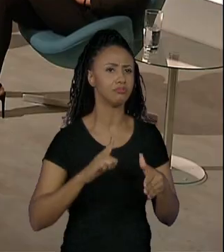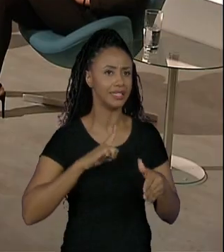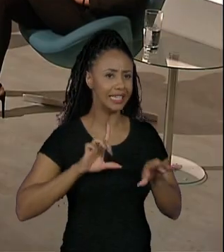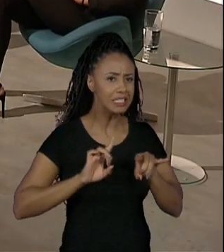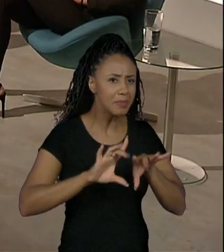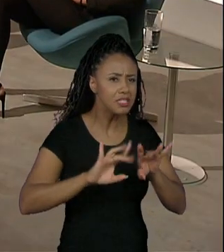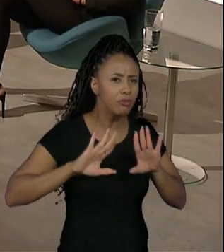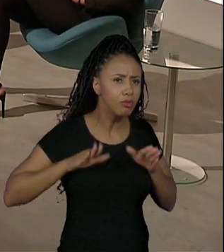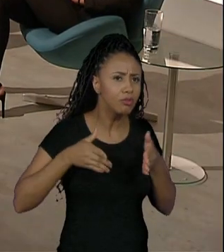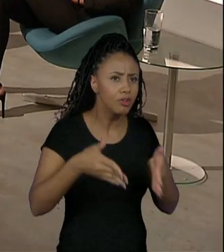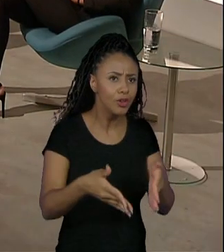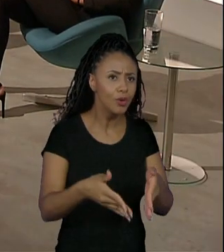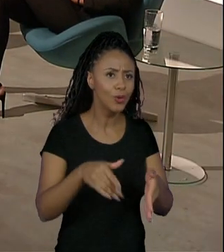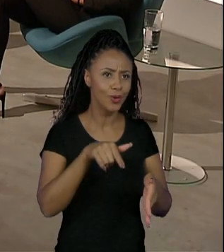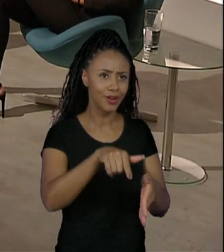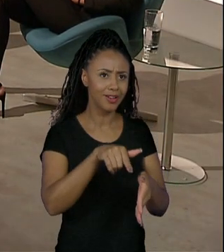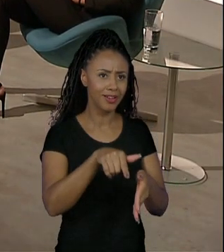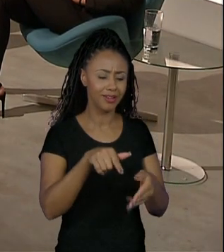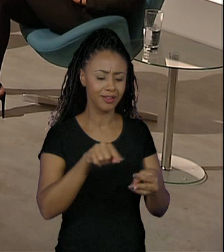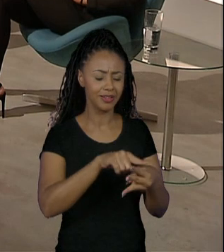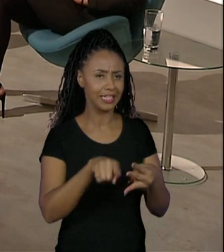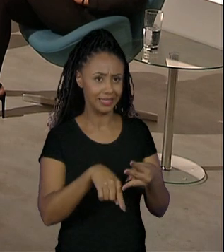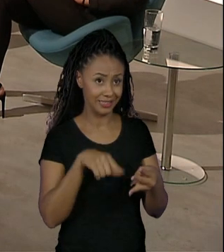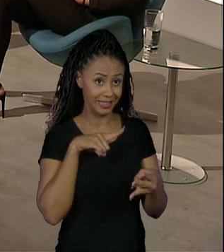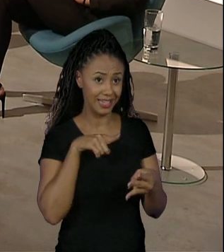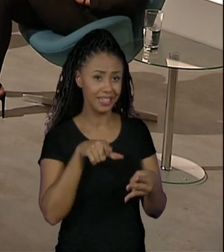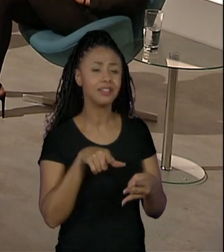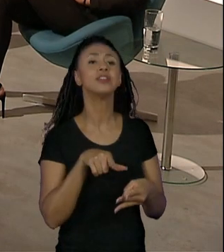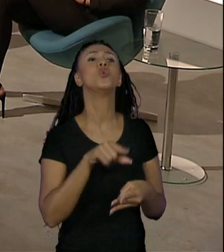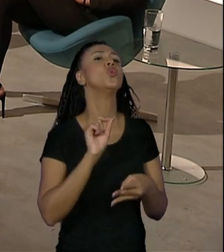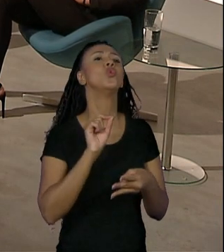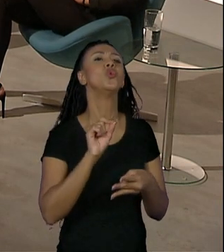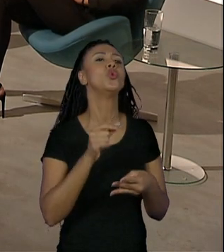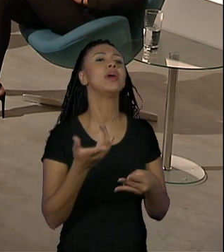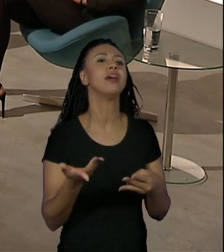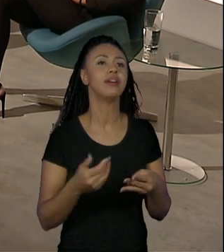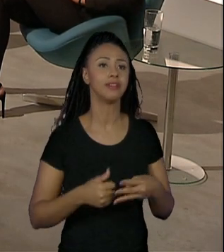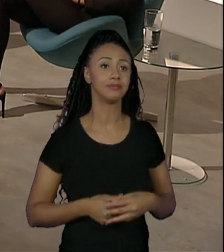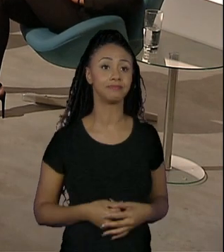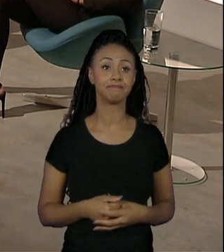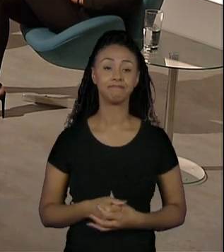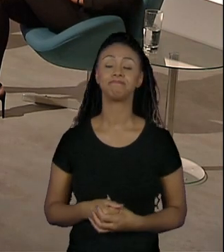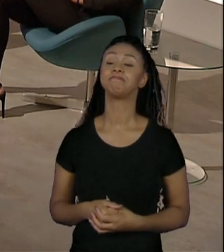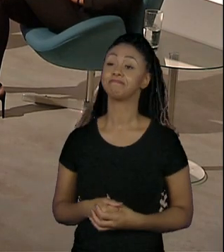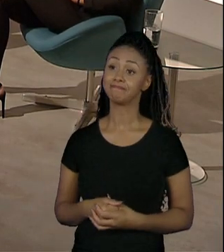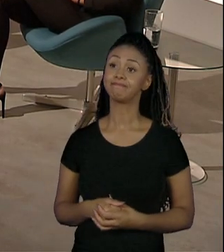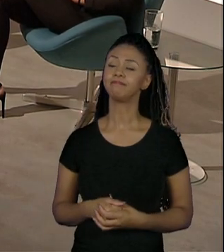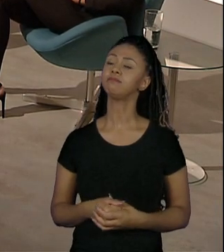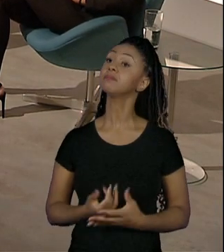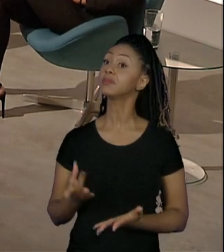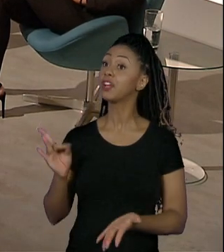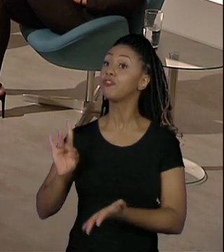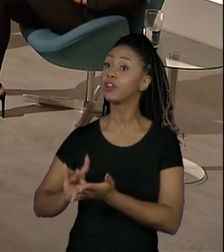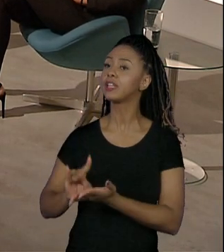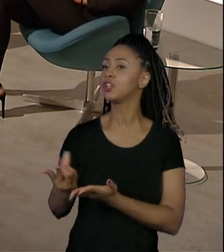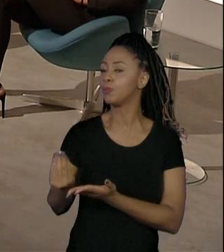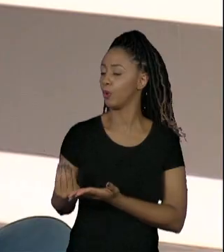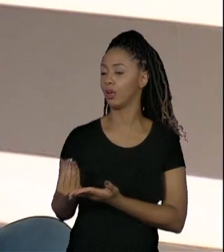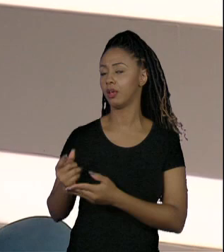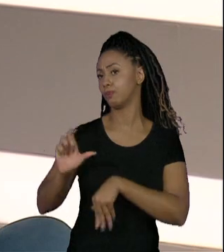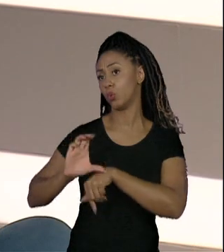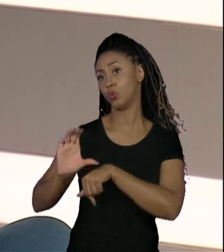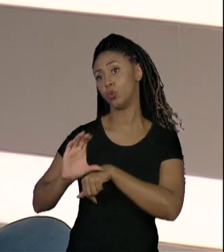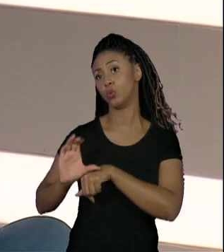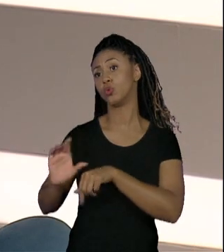especificidades em relação a esses três pilares. Quais são essas especificidades? É que justamente por ser um curso